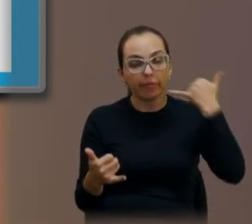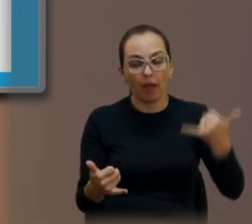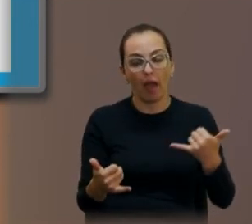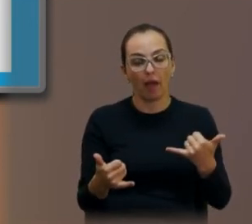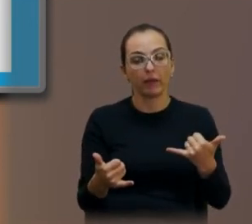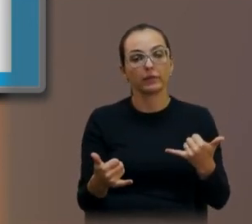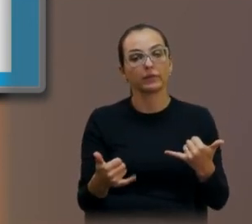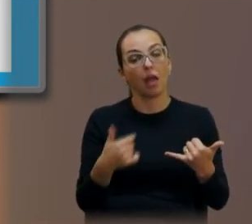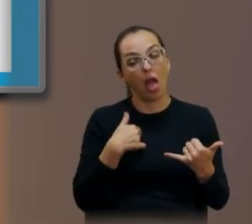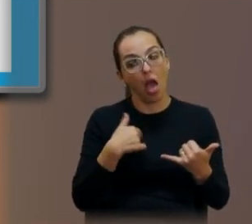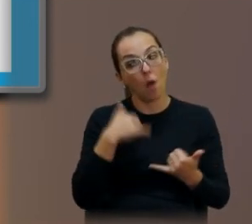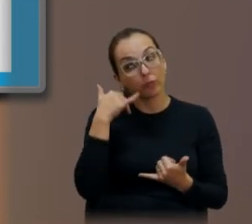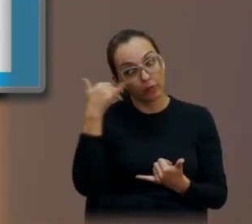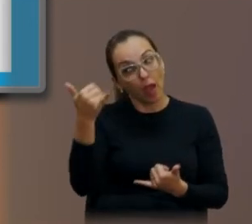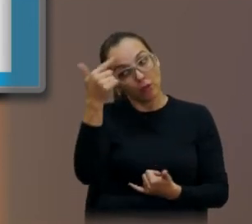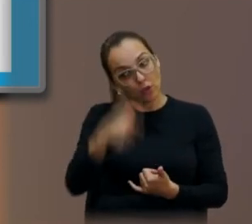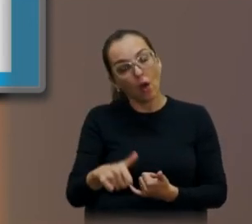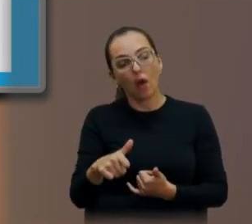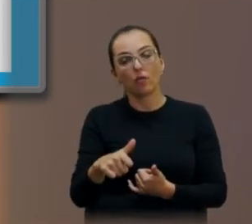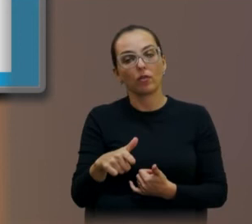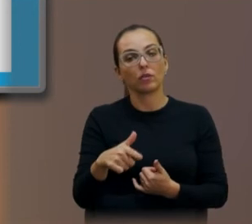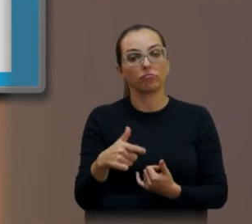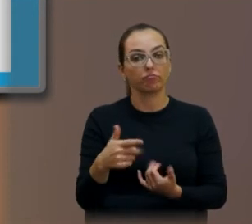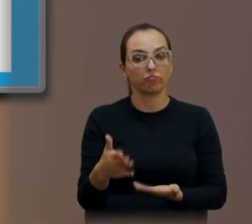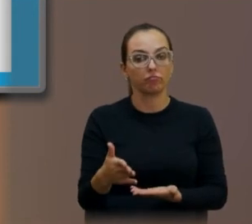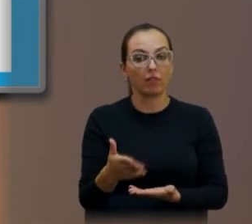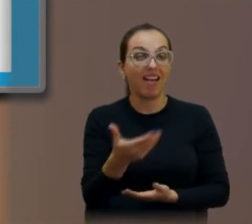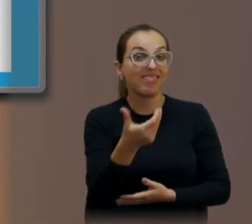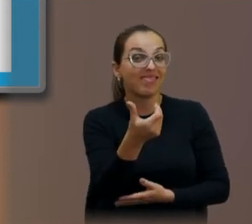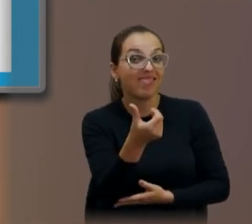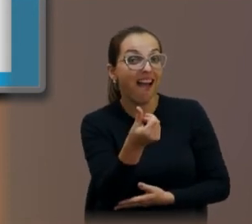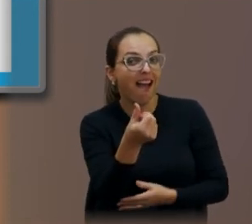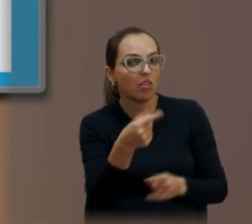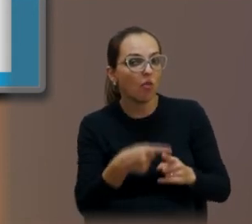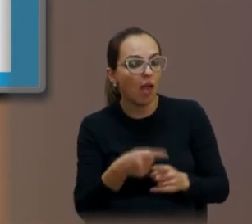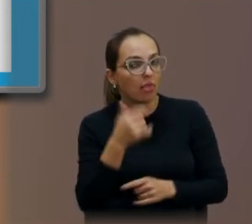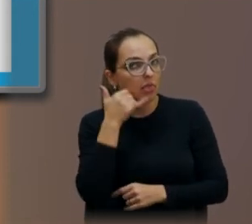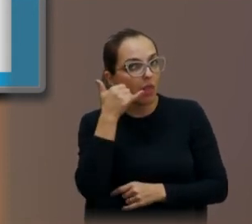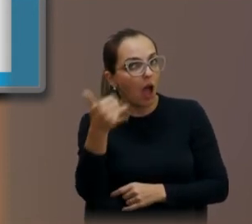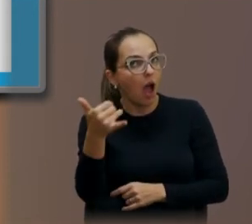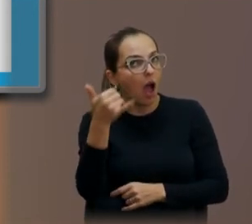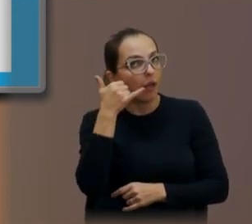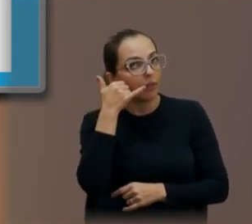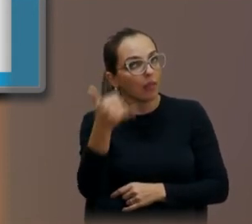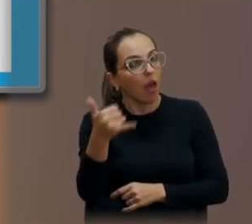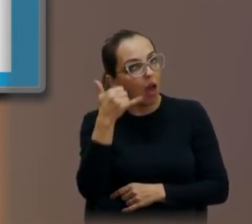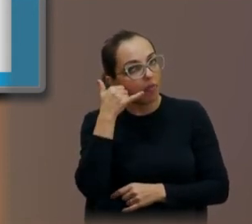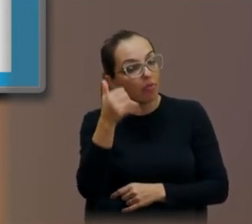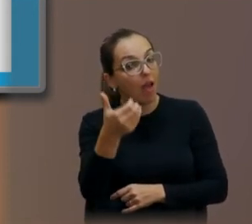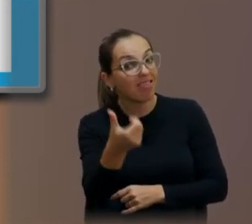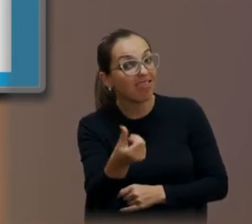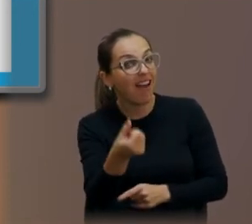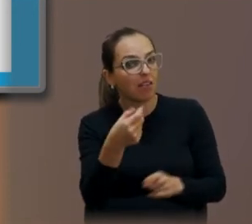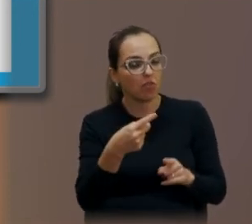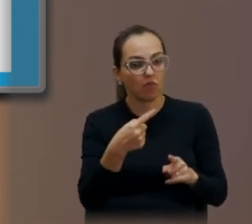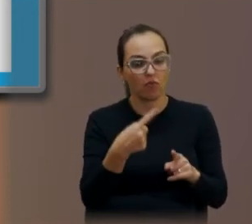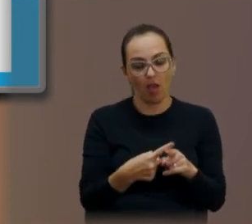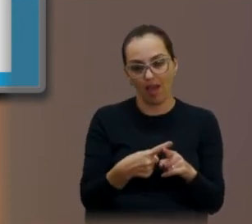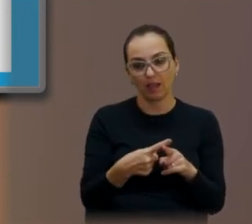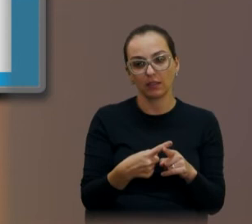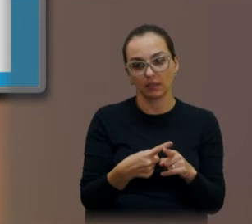fiz questão na hora de ligar. Liguei seis vezes seguido, isso era 14 horas.